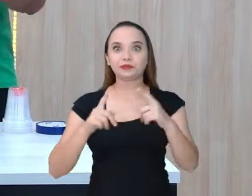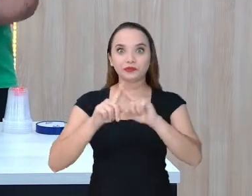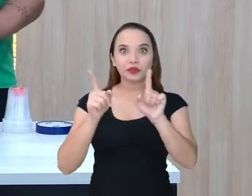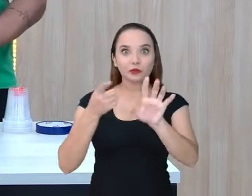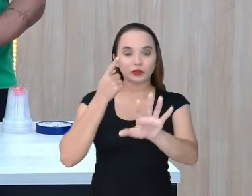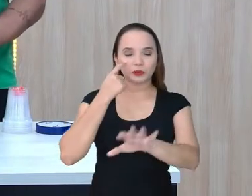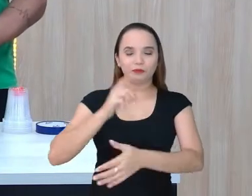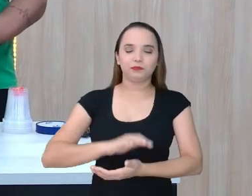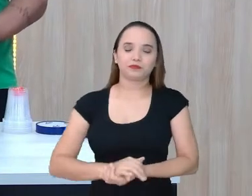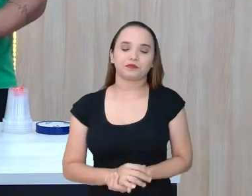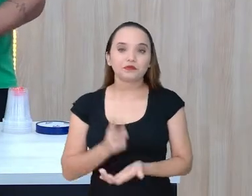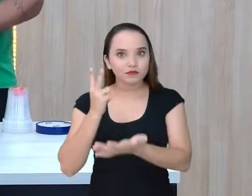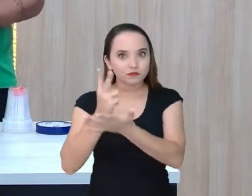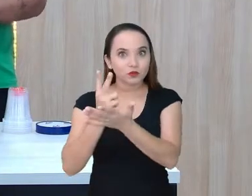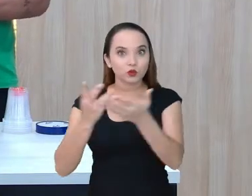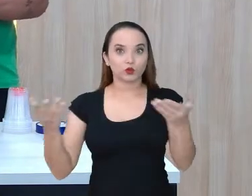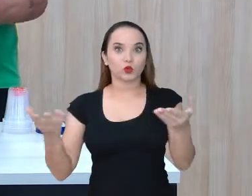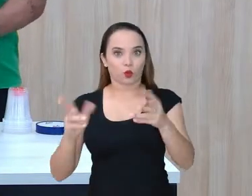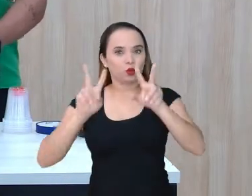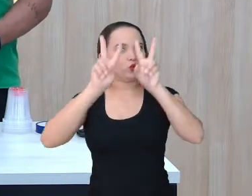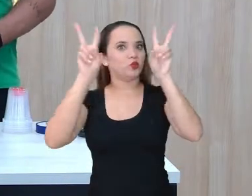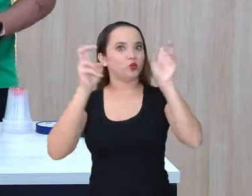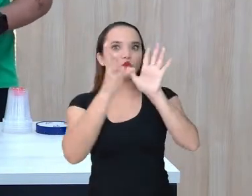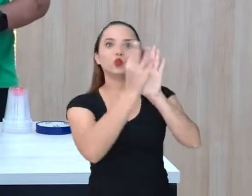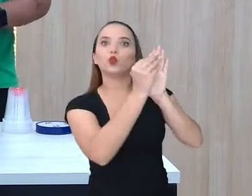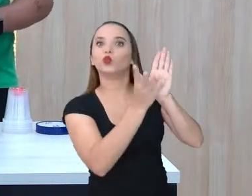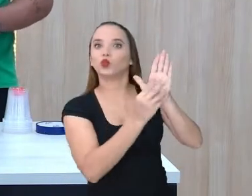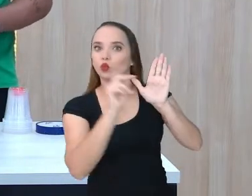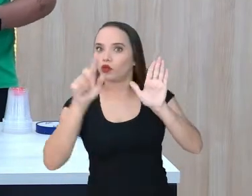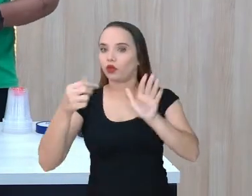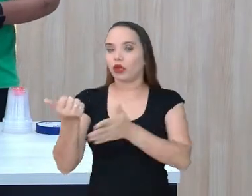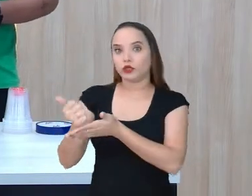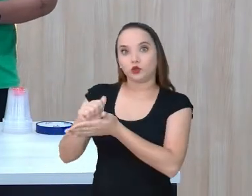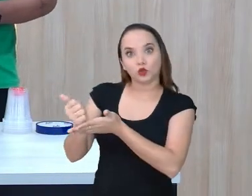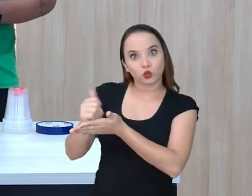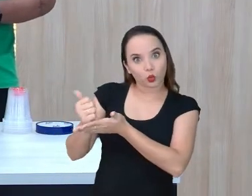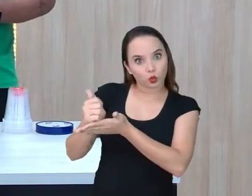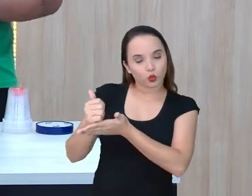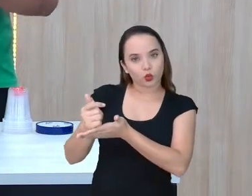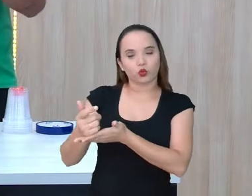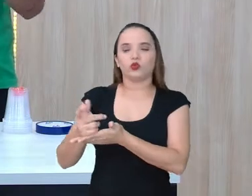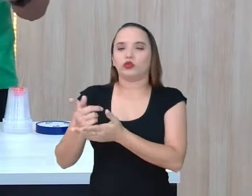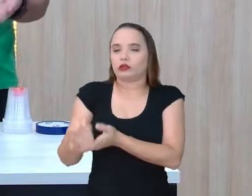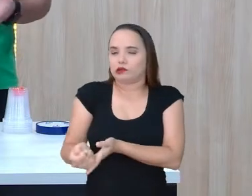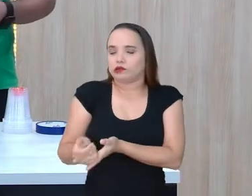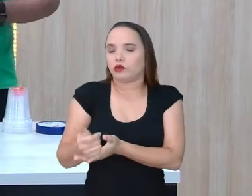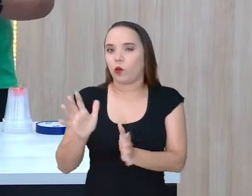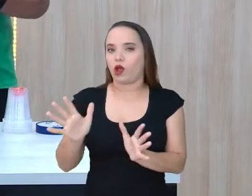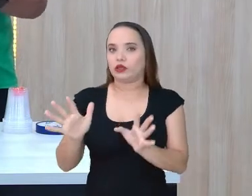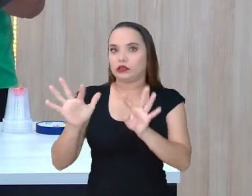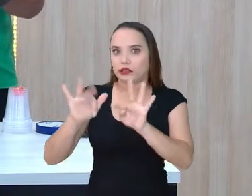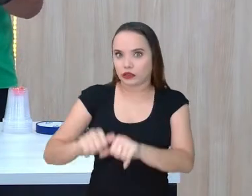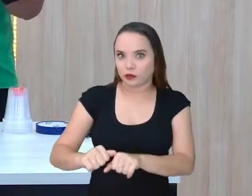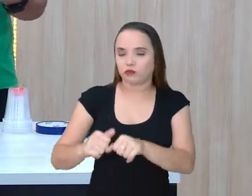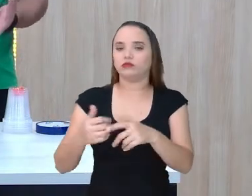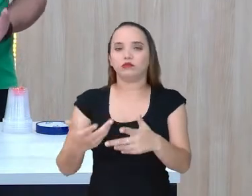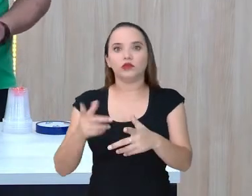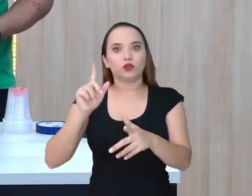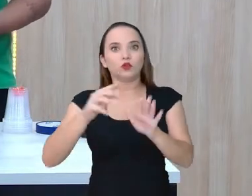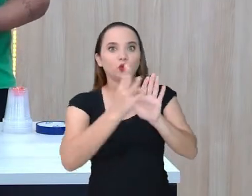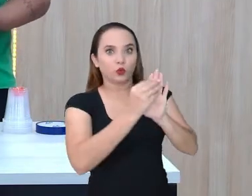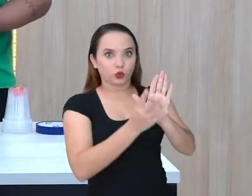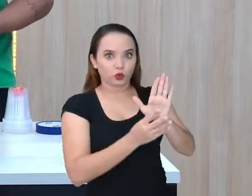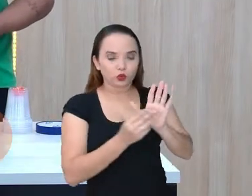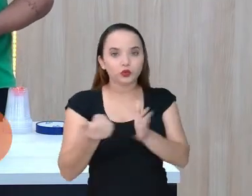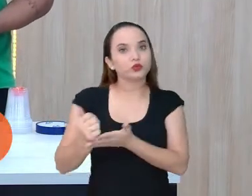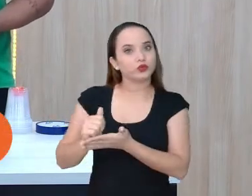continuar no conteúdo dos jogos, né? Estamos chegando aí na reta final desse processo, desse conteúdo